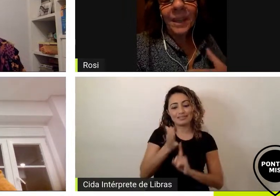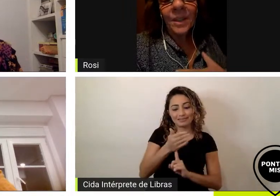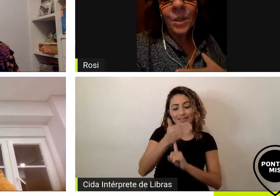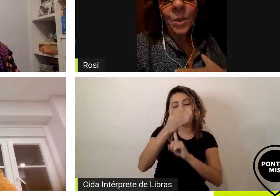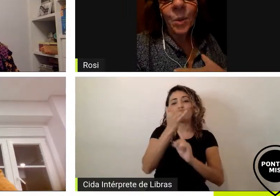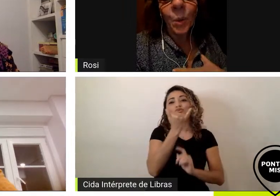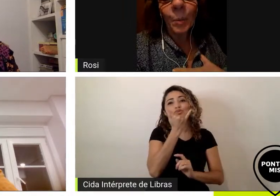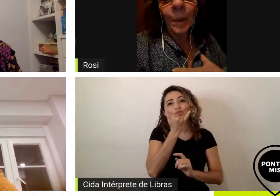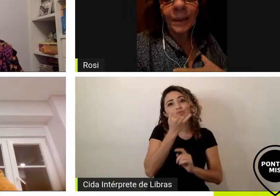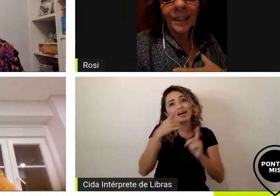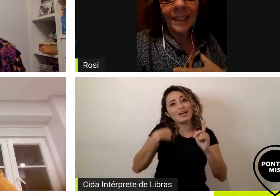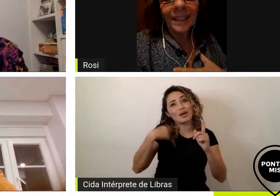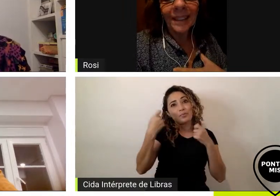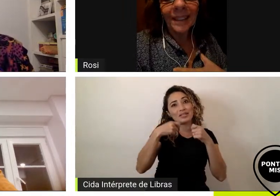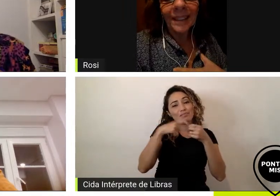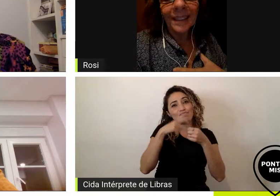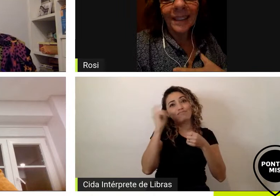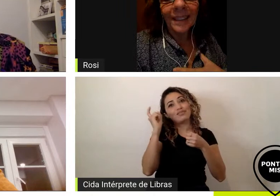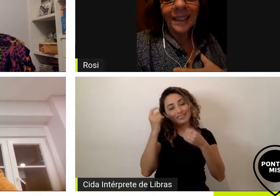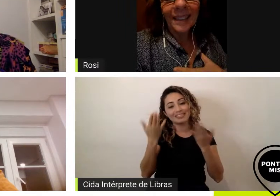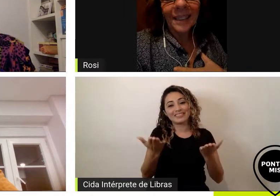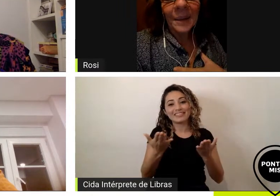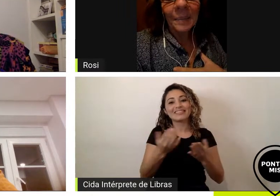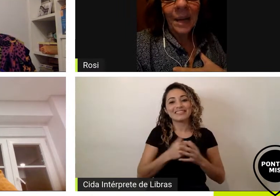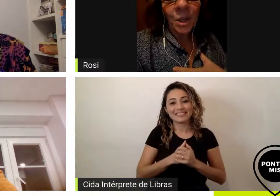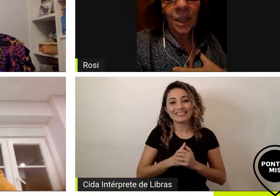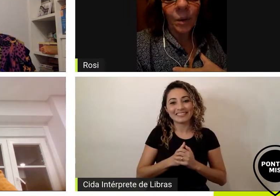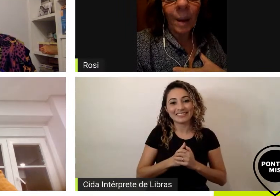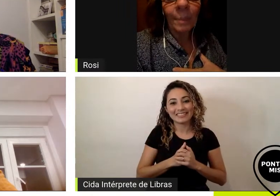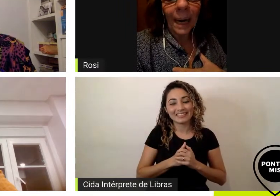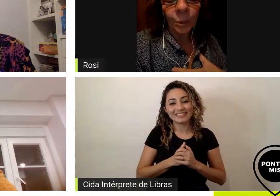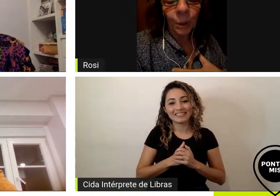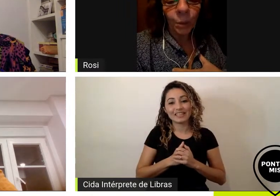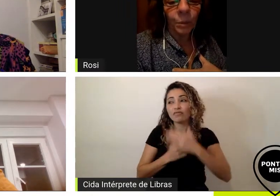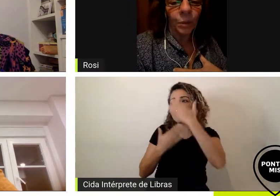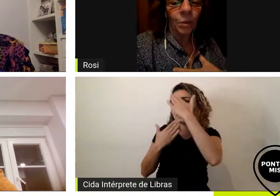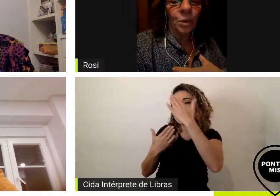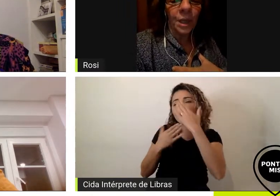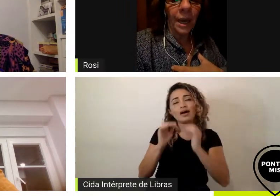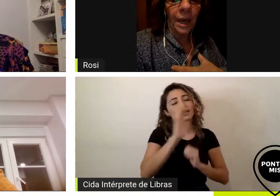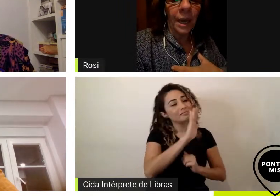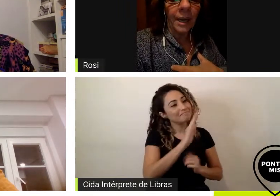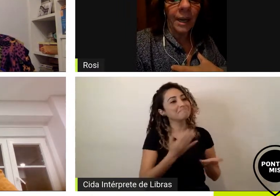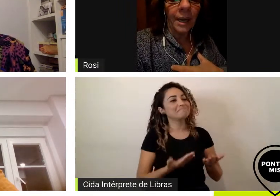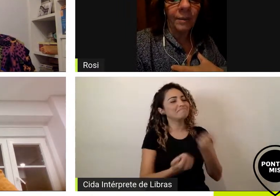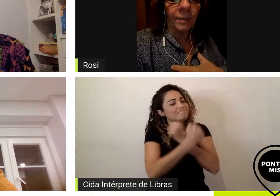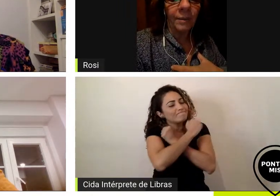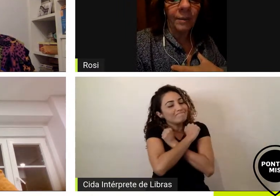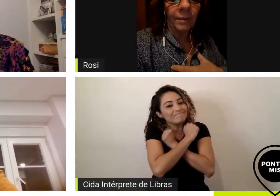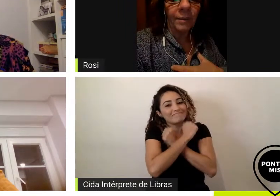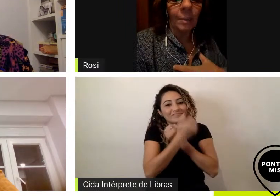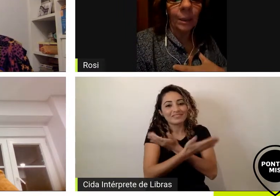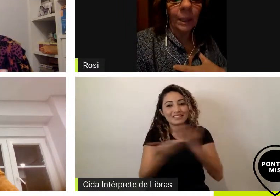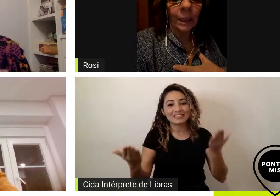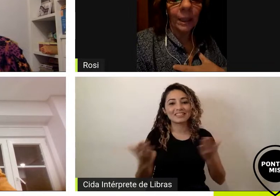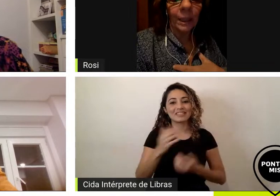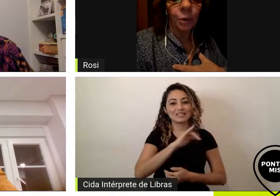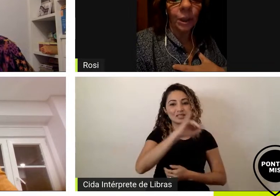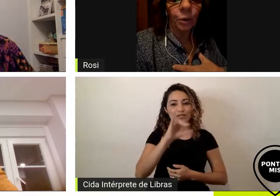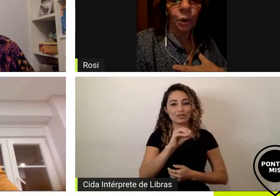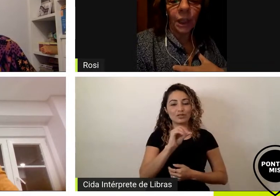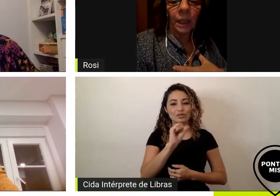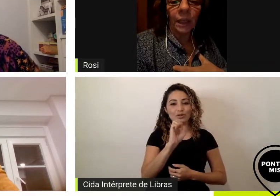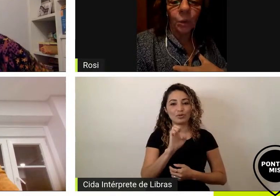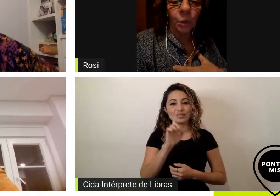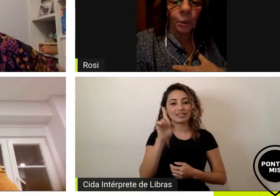muito, muito obrigada mesmo desculpa imagina um abraço para todo mundo José Carvalho olha um trabalho